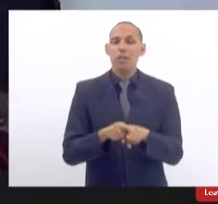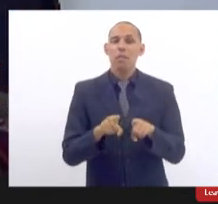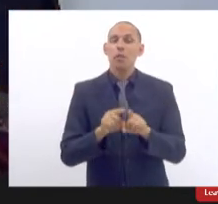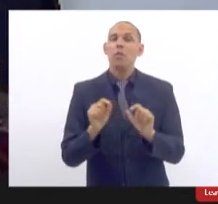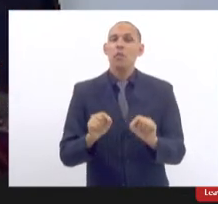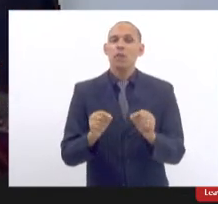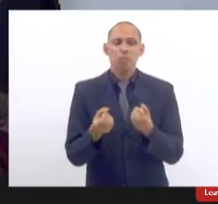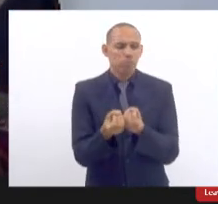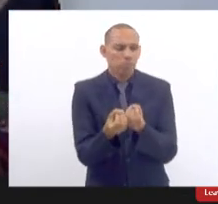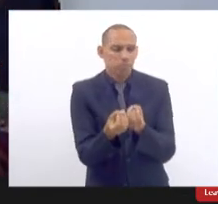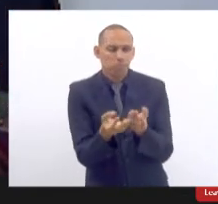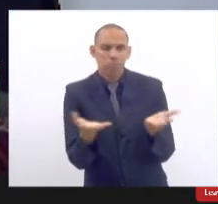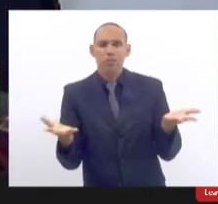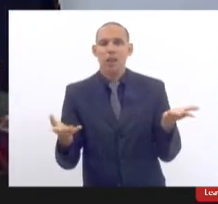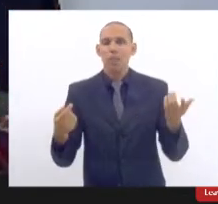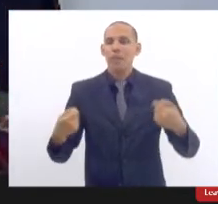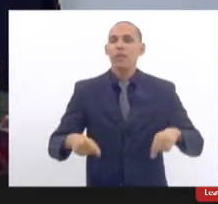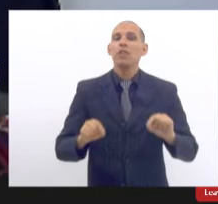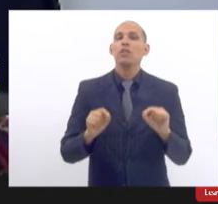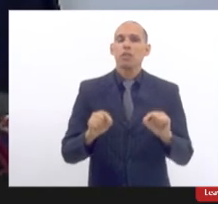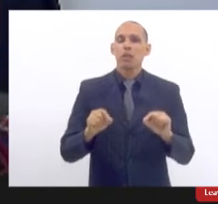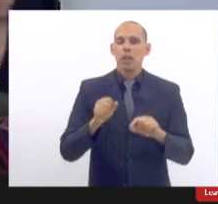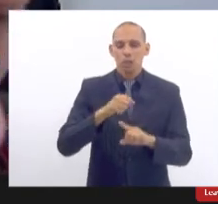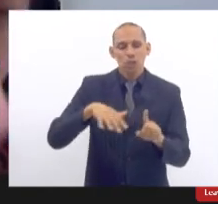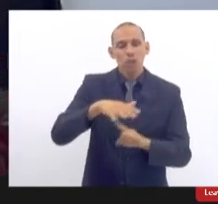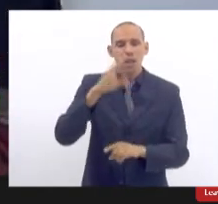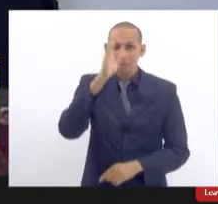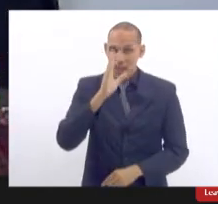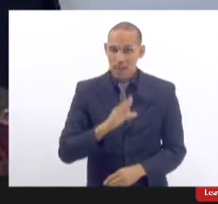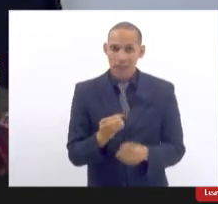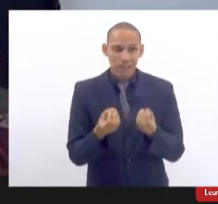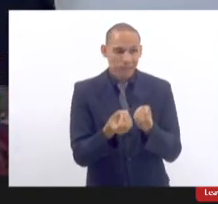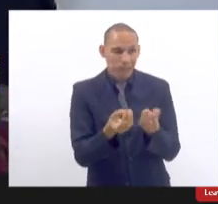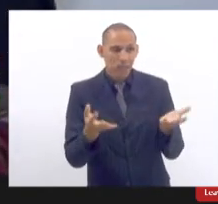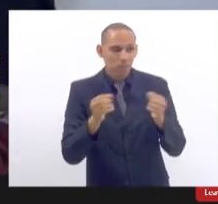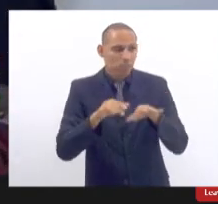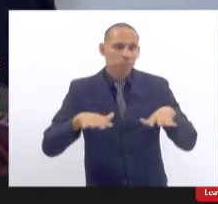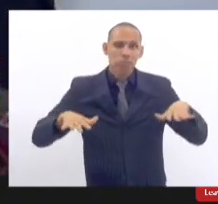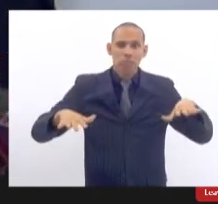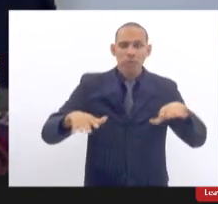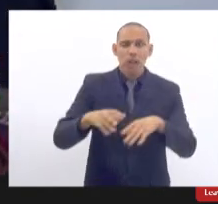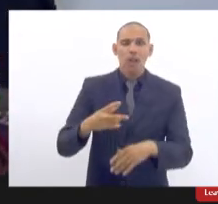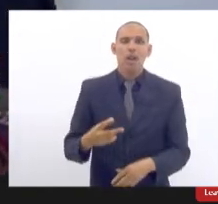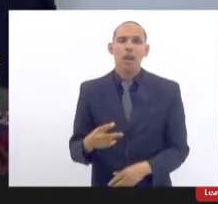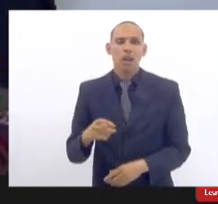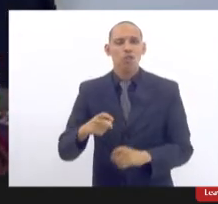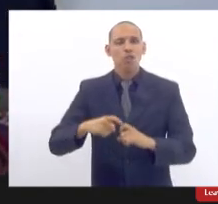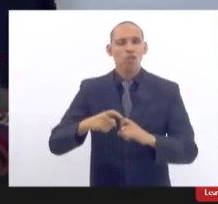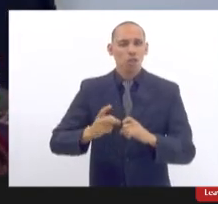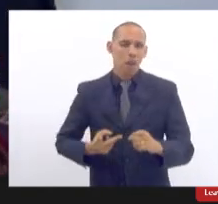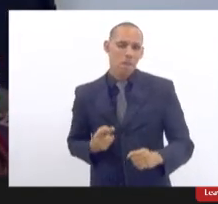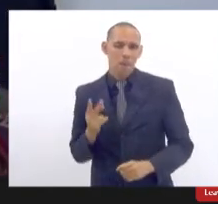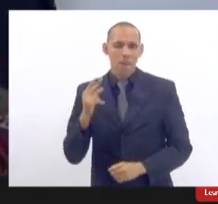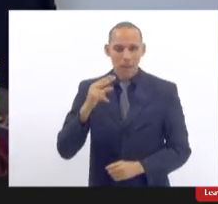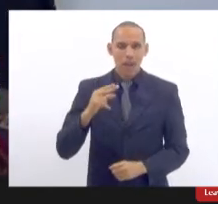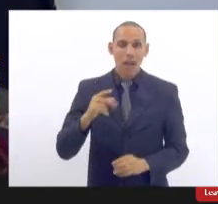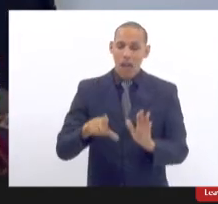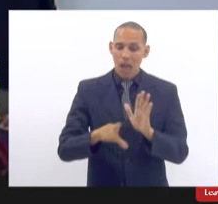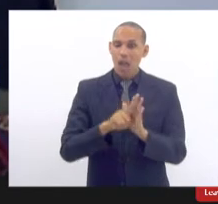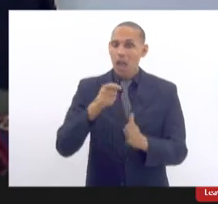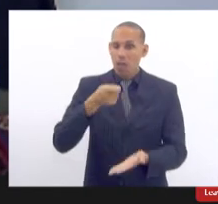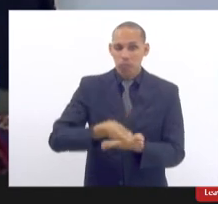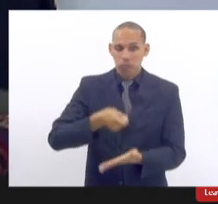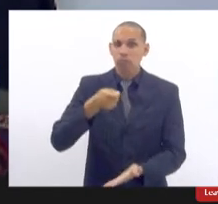disponibilizado pela sociedade brasileira para todos os cirurgiões então a lei estabelece essa